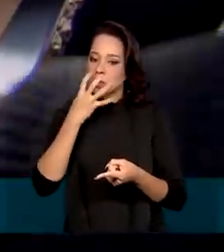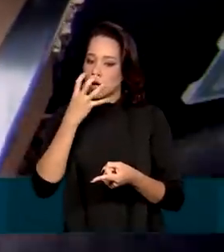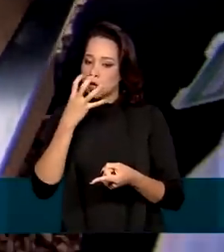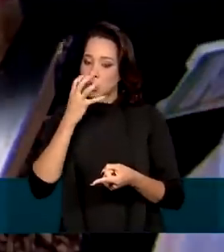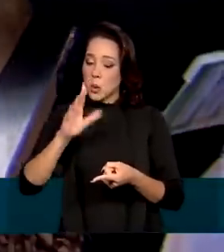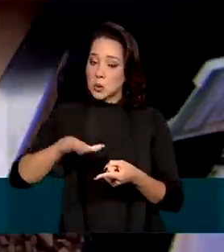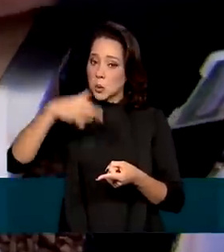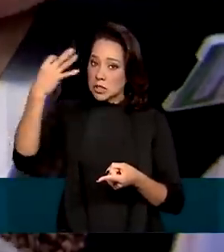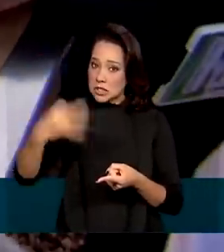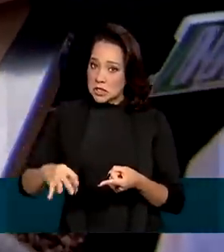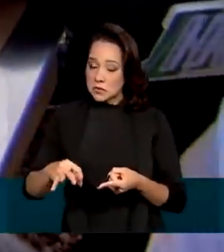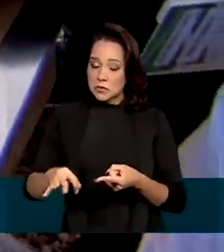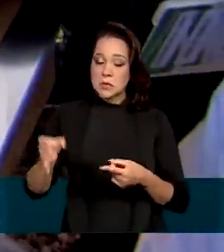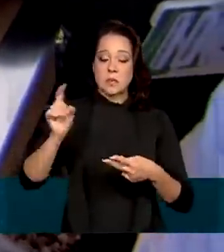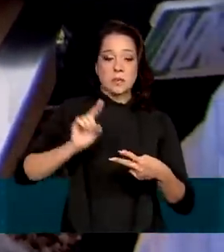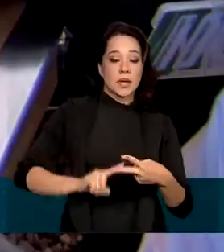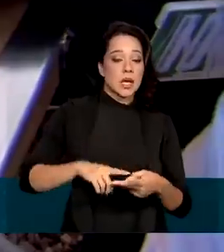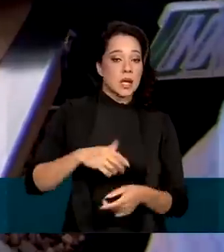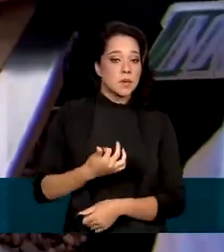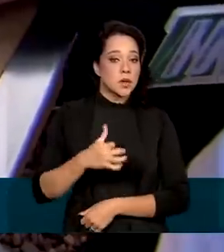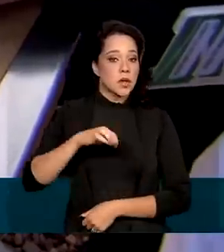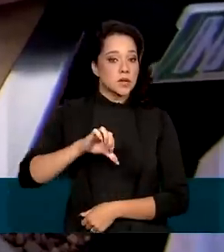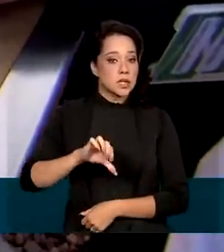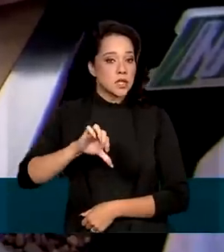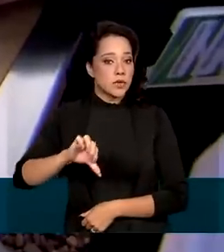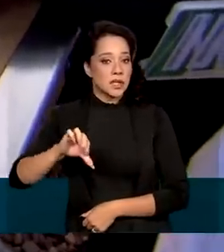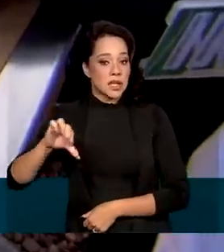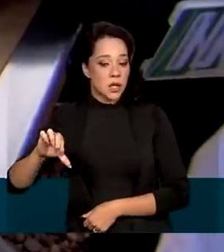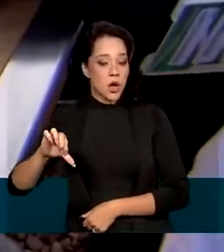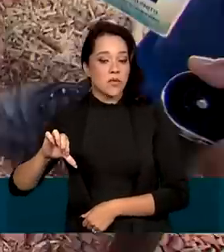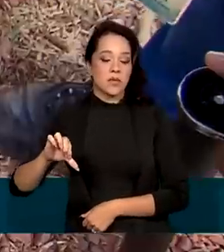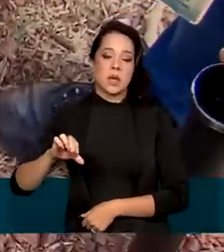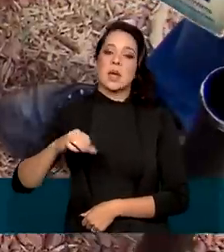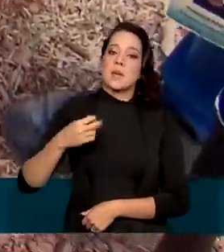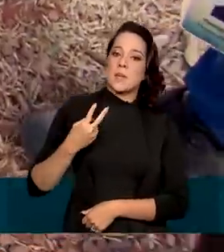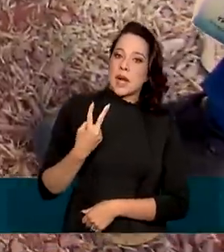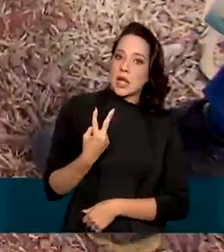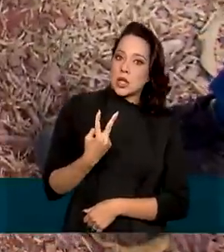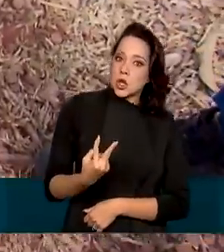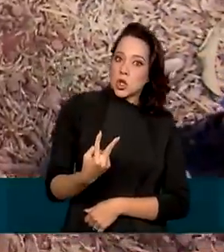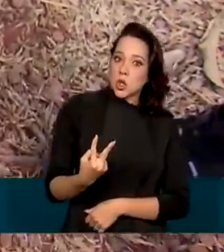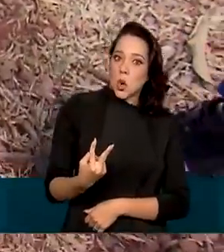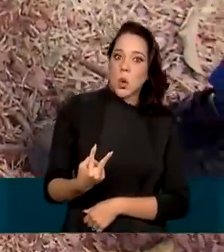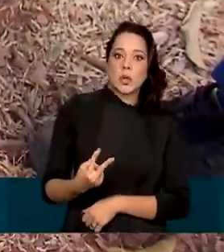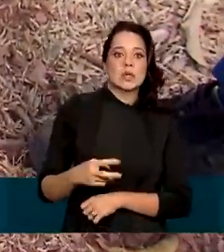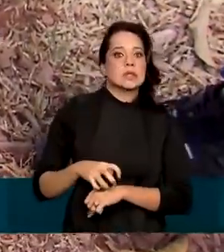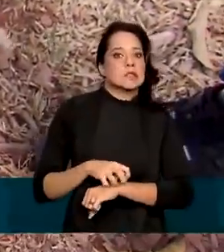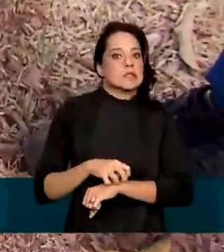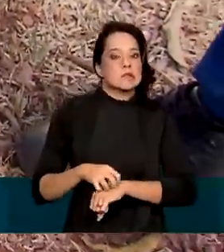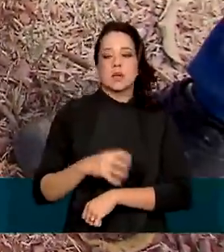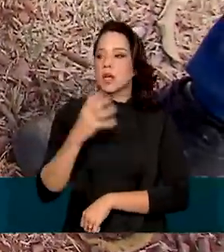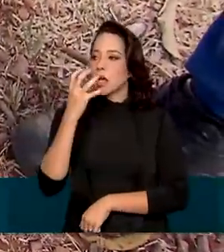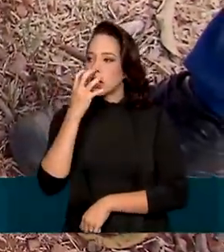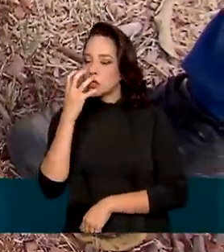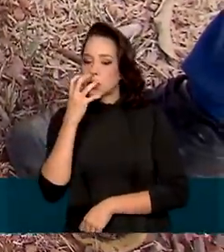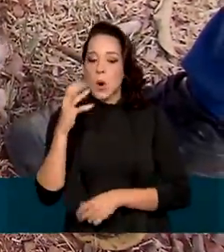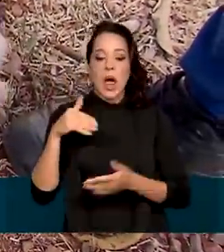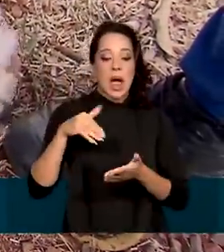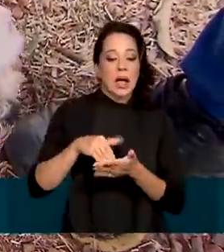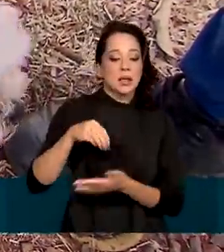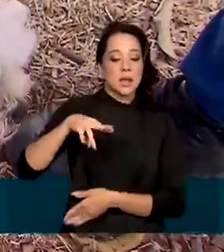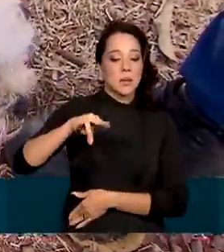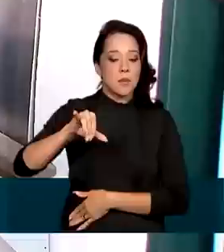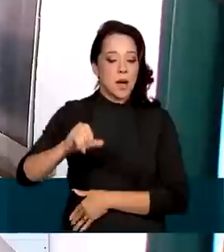positivos para a raiva em 1999, para dois casos de raiva em cachorros até